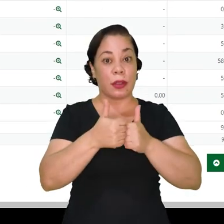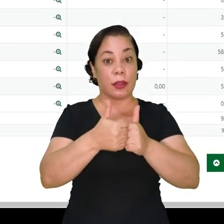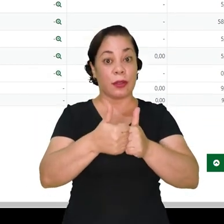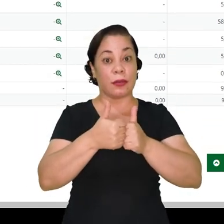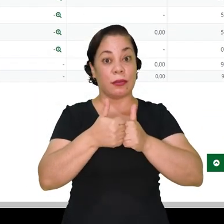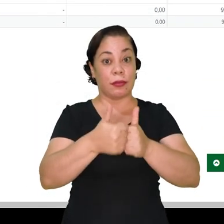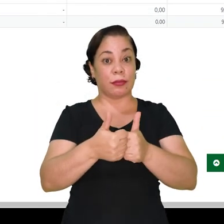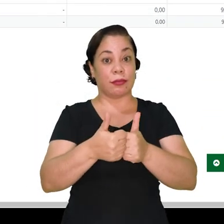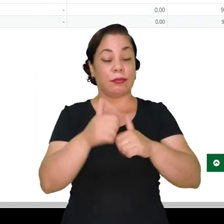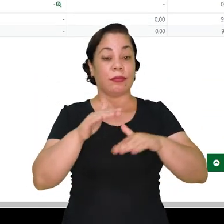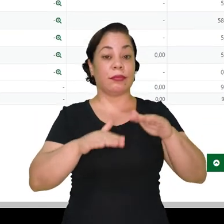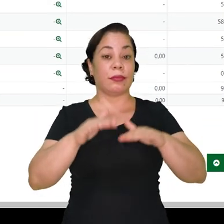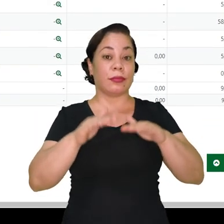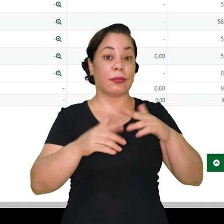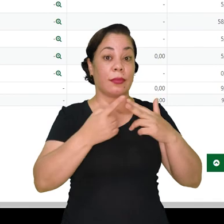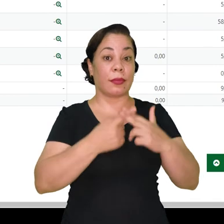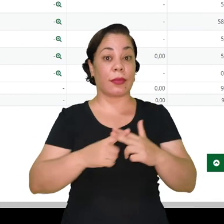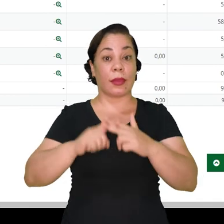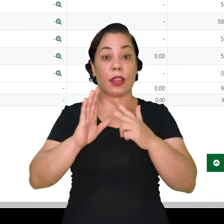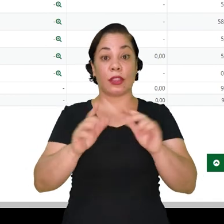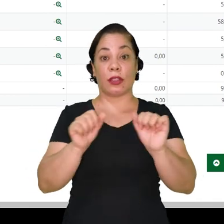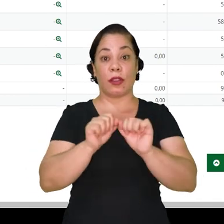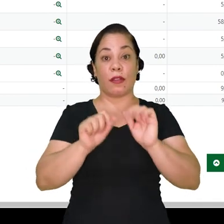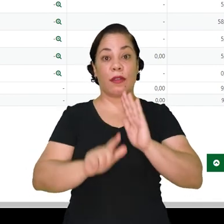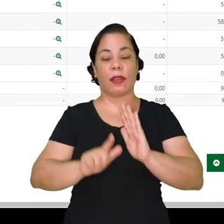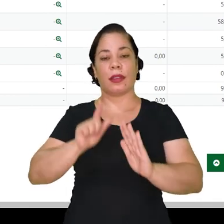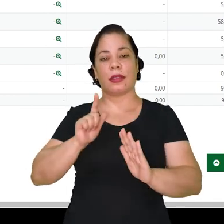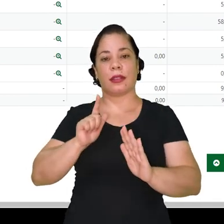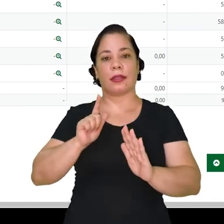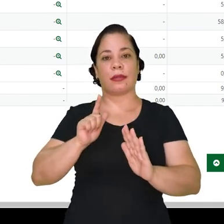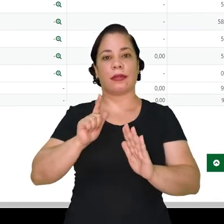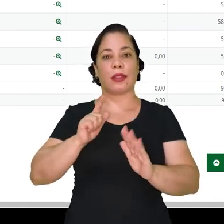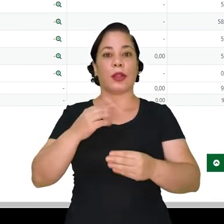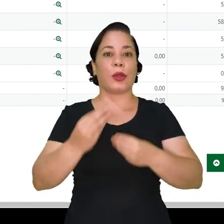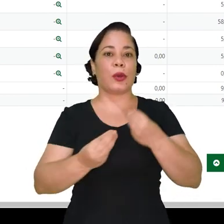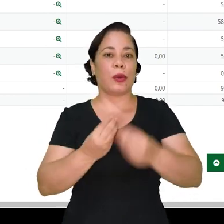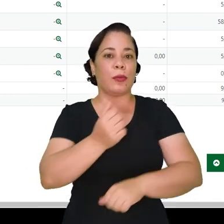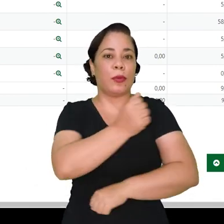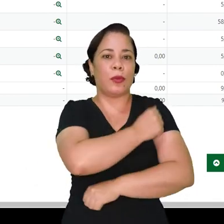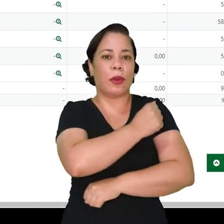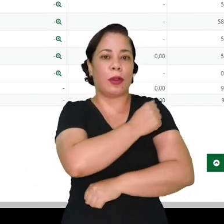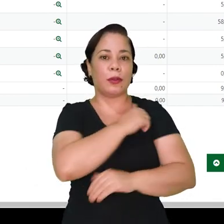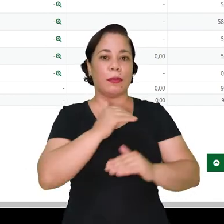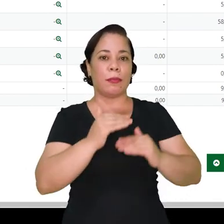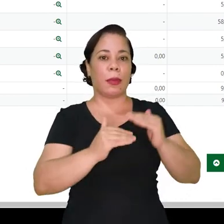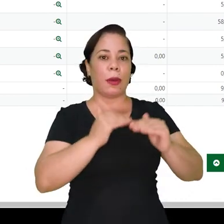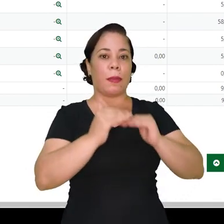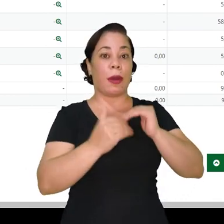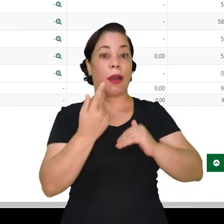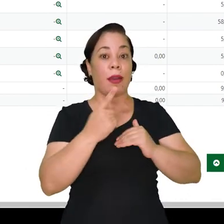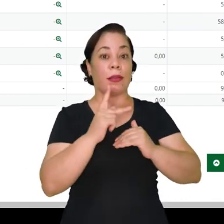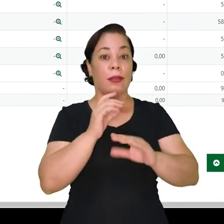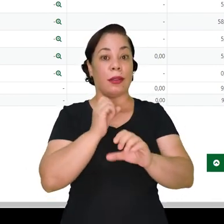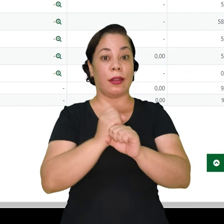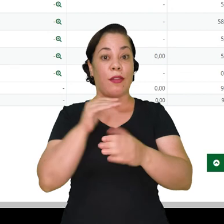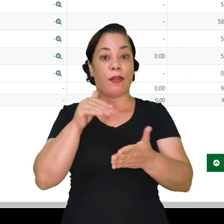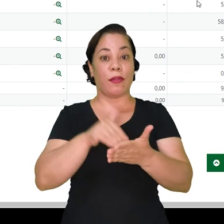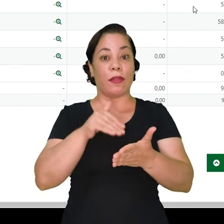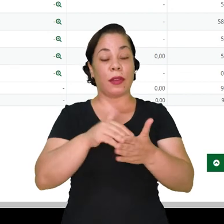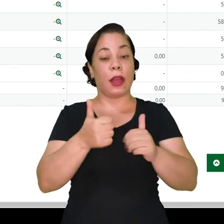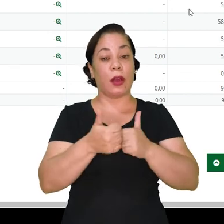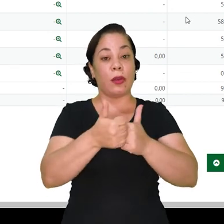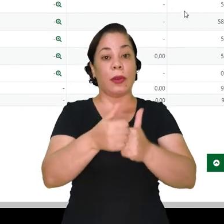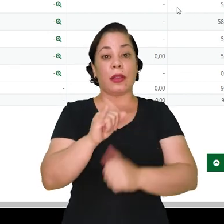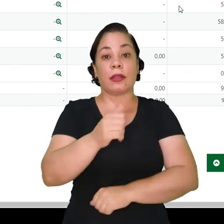acompanhar aqui, de acordo com essa configuração que foi feita, o andamento do aluno e qual é a sua nota final.